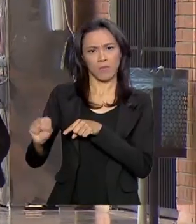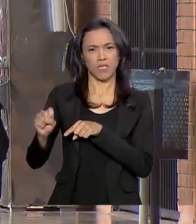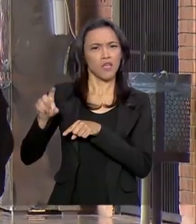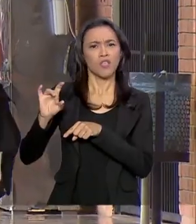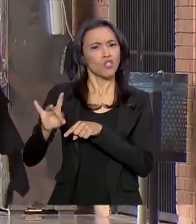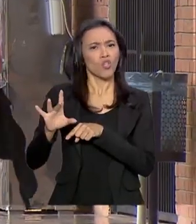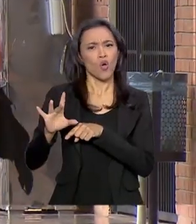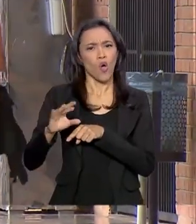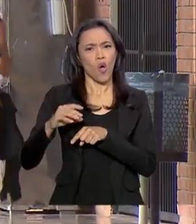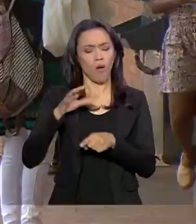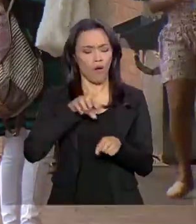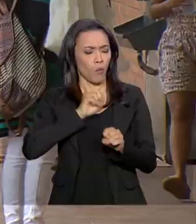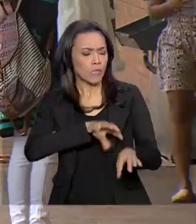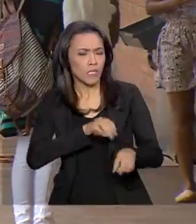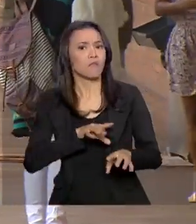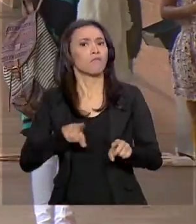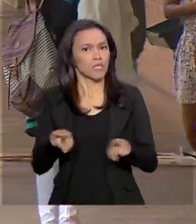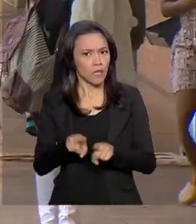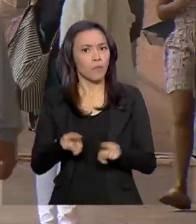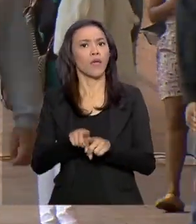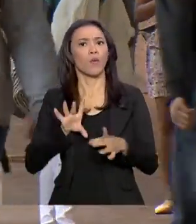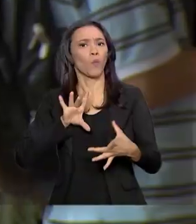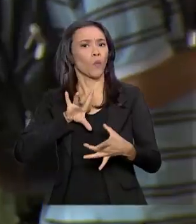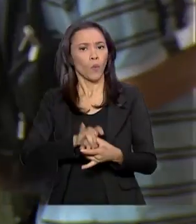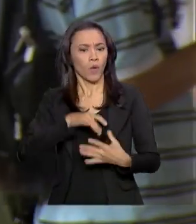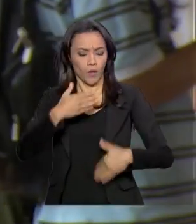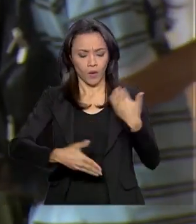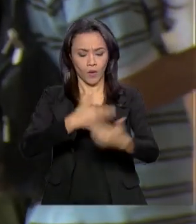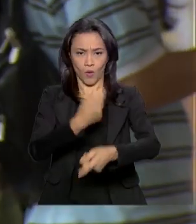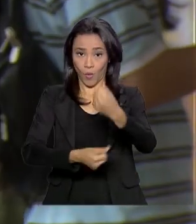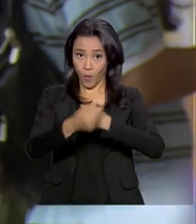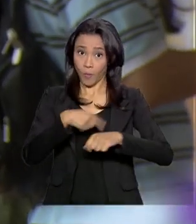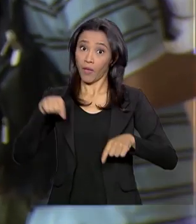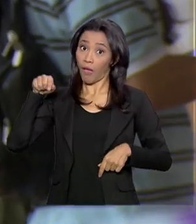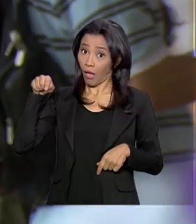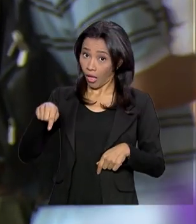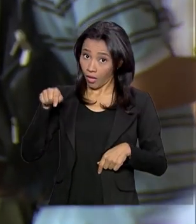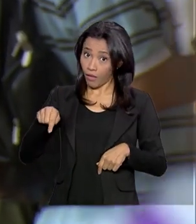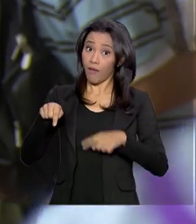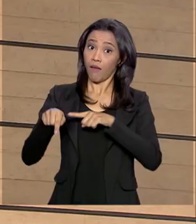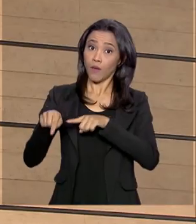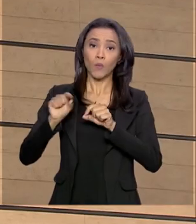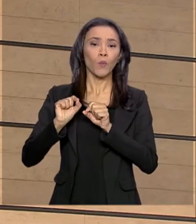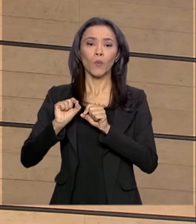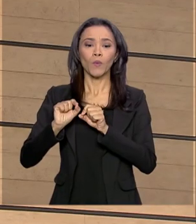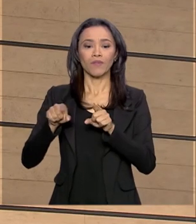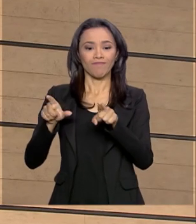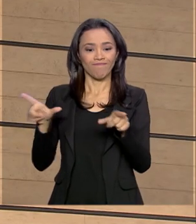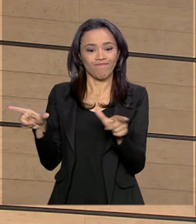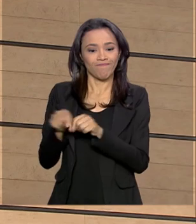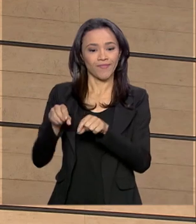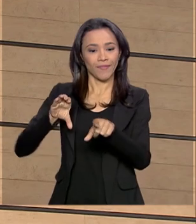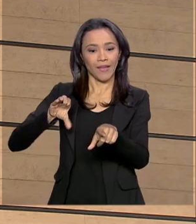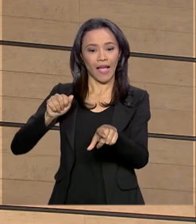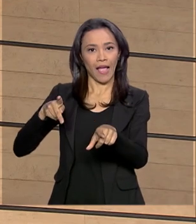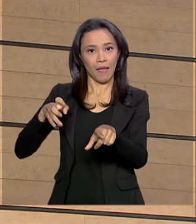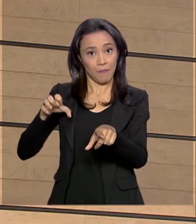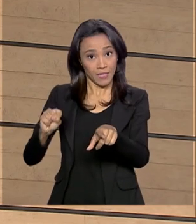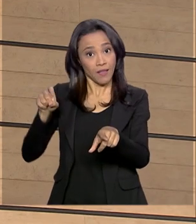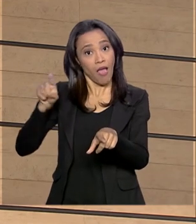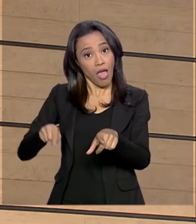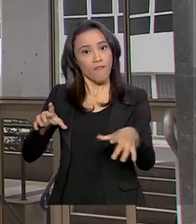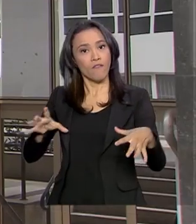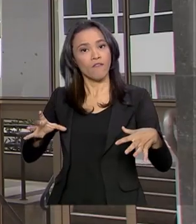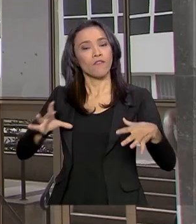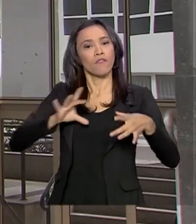desenvolvimento econômico do país. Essa é a Coordenação de Aperfeiçoamento de Pessoal de Nível Superior, vinculada ao Ministério da Educação.